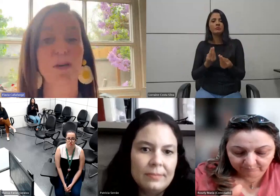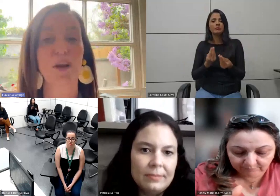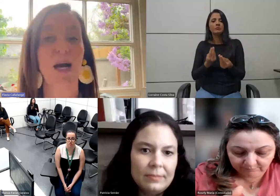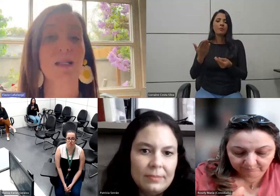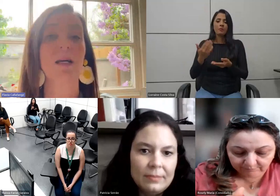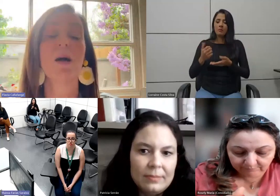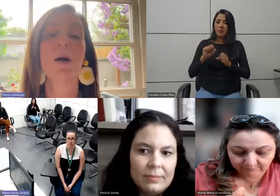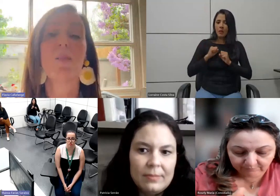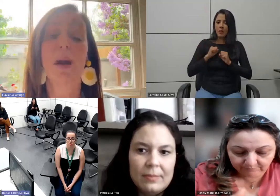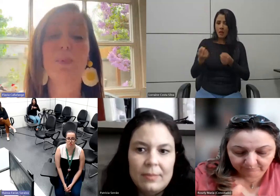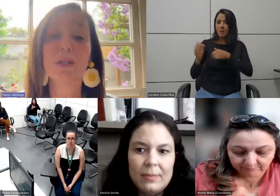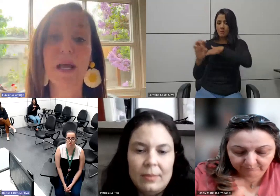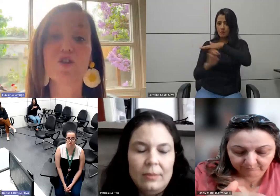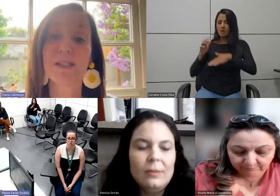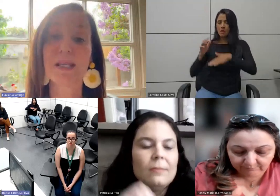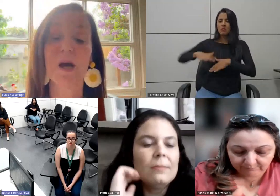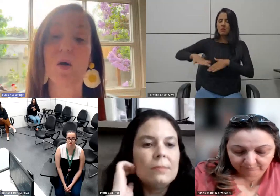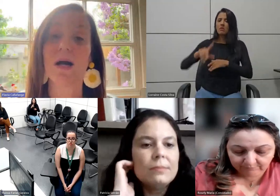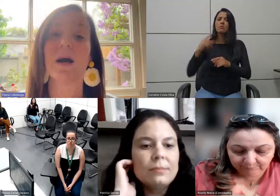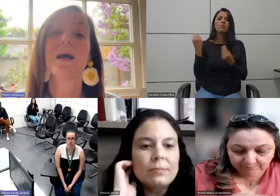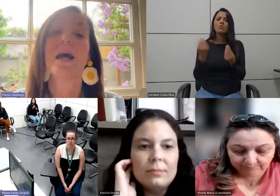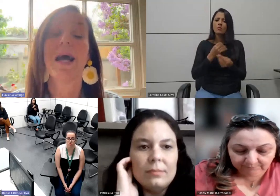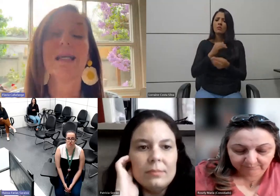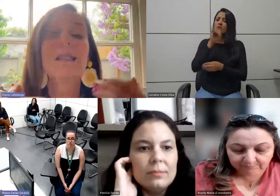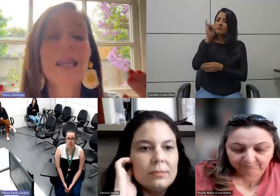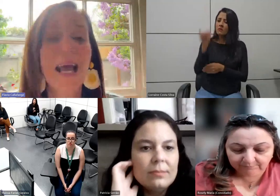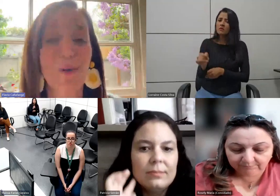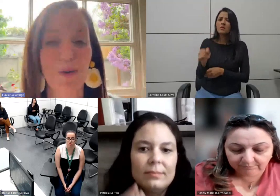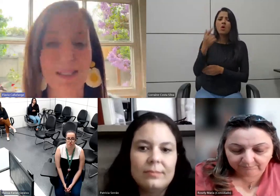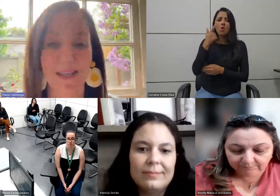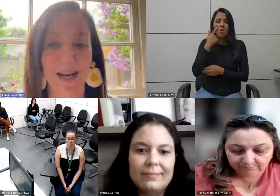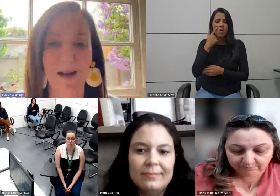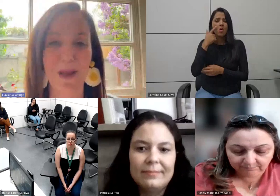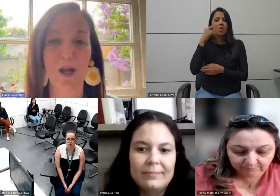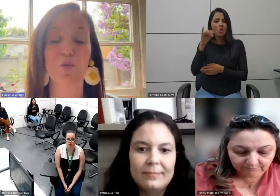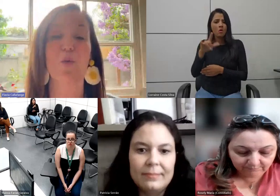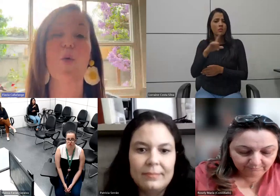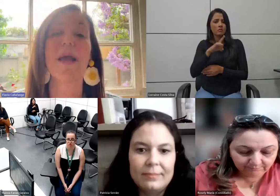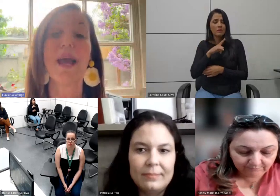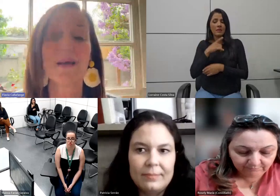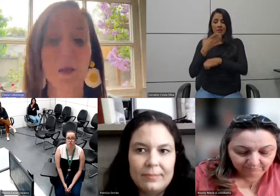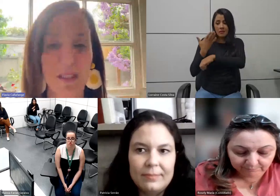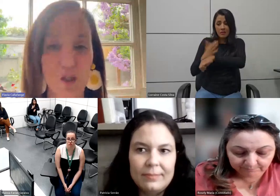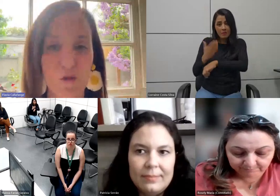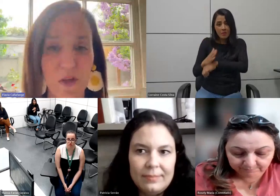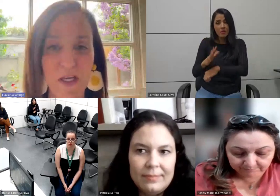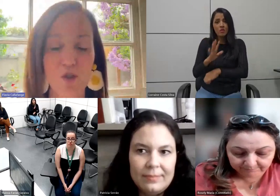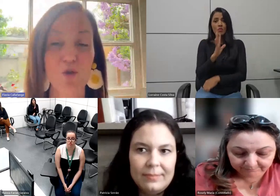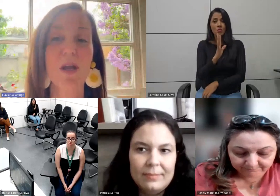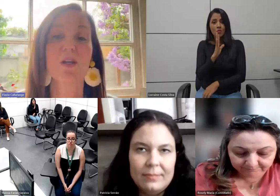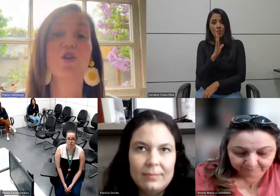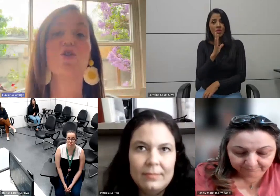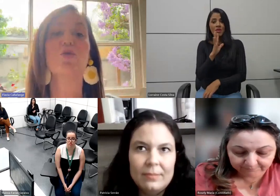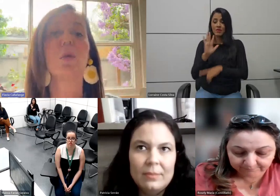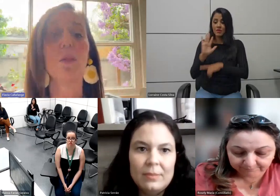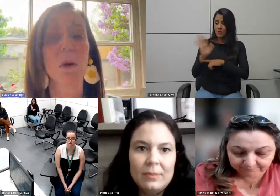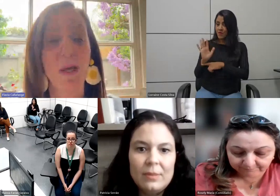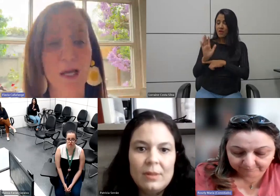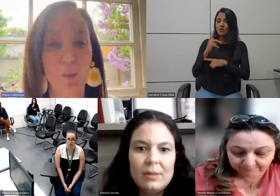iniciativa privada, para poder dizer, olha, recebam esse treinamento, conheçam esses vídeos,